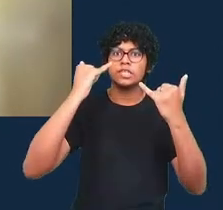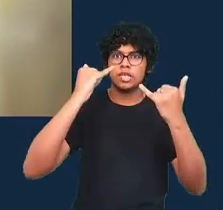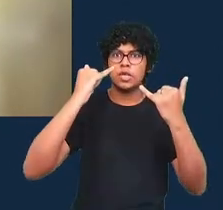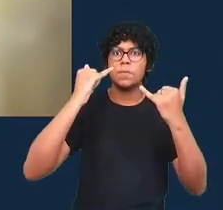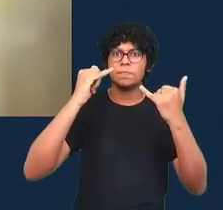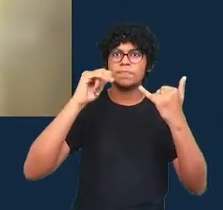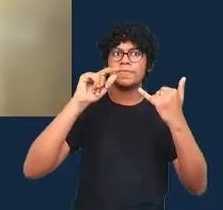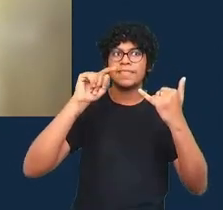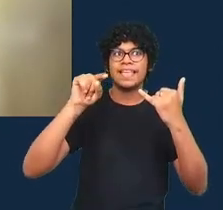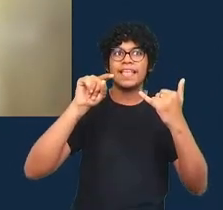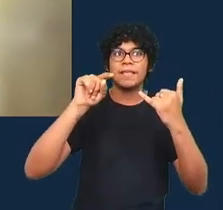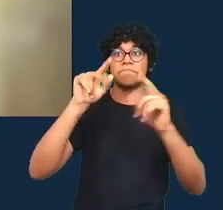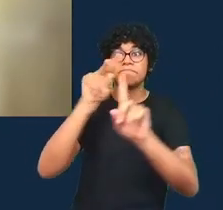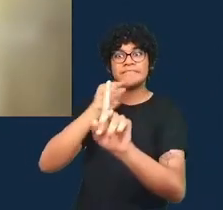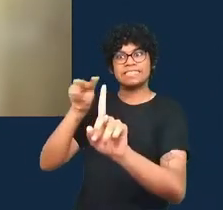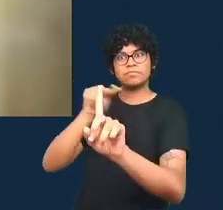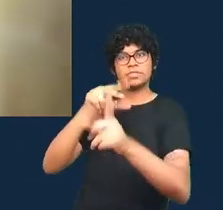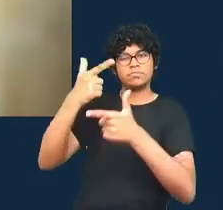problemáticas